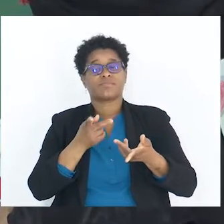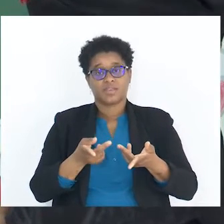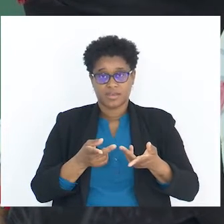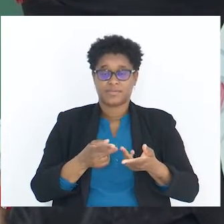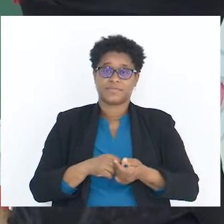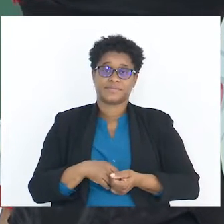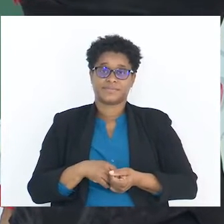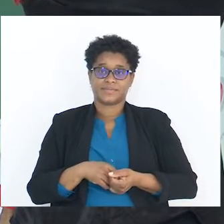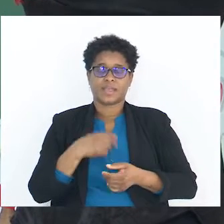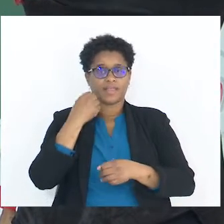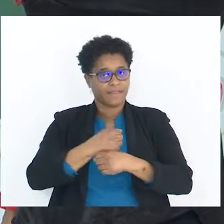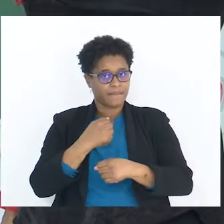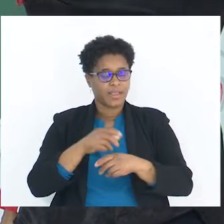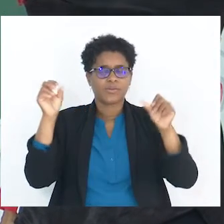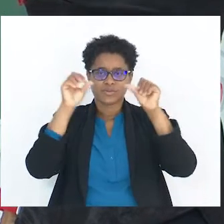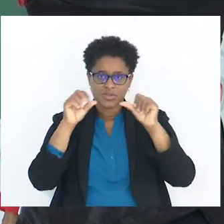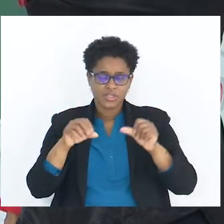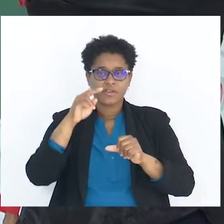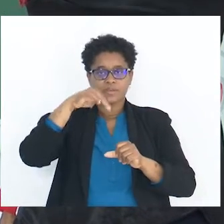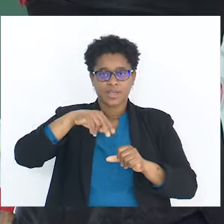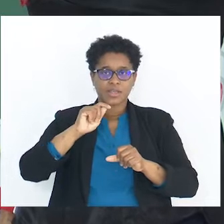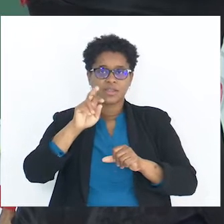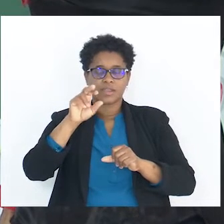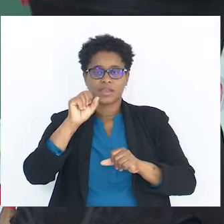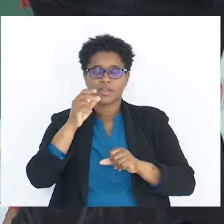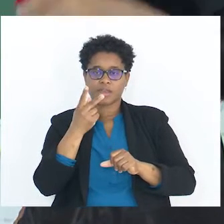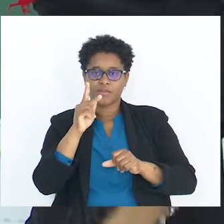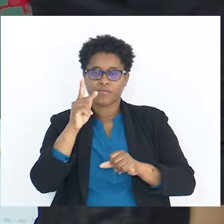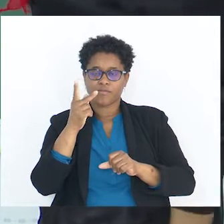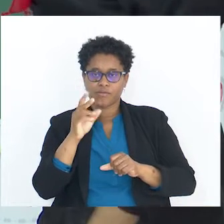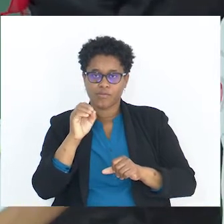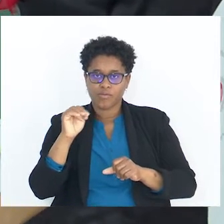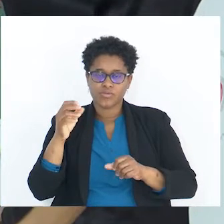que é trabalhar o sistema nervoso central.